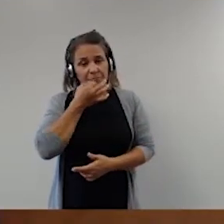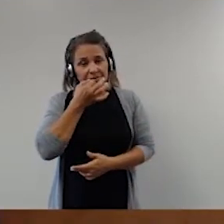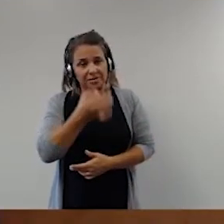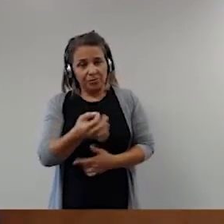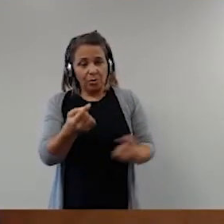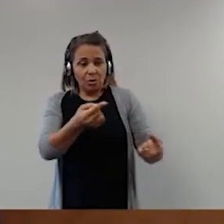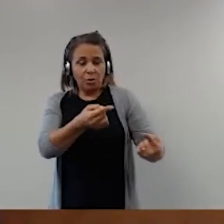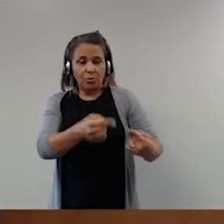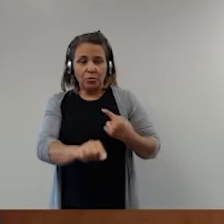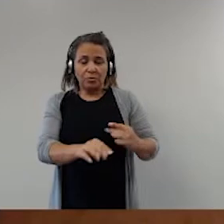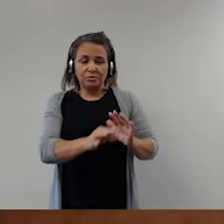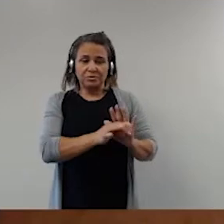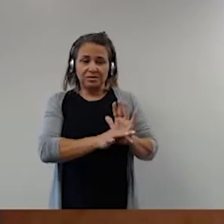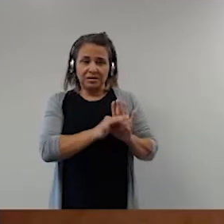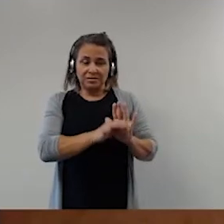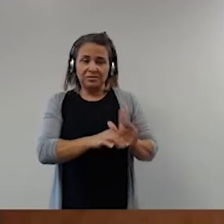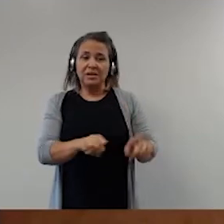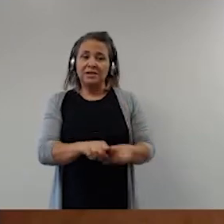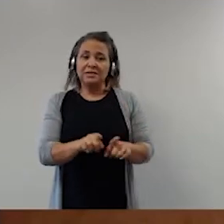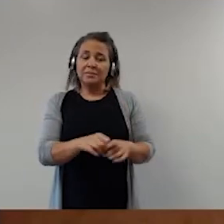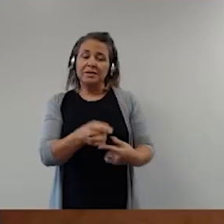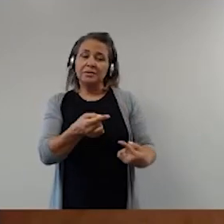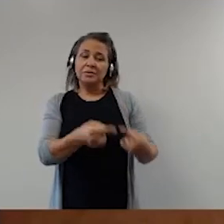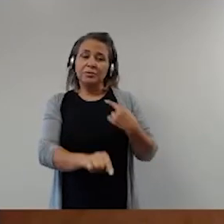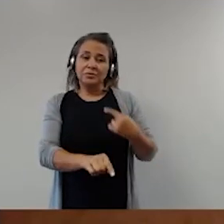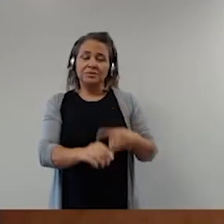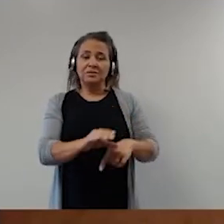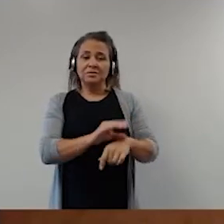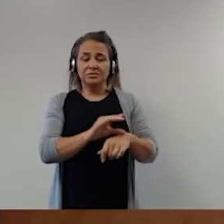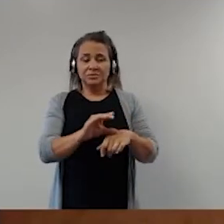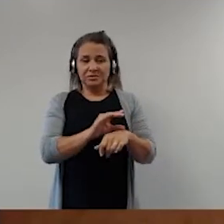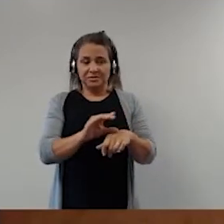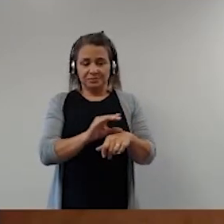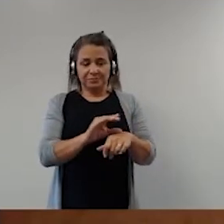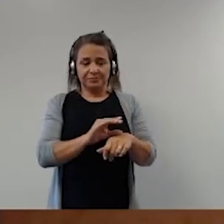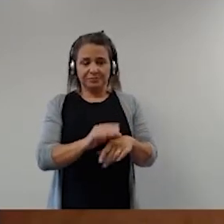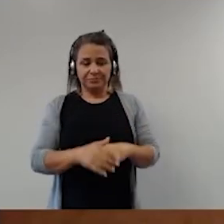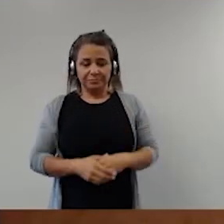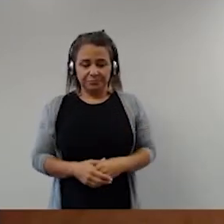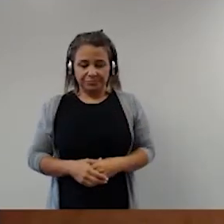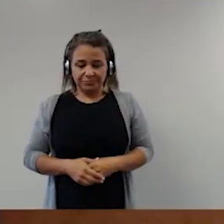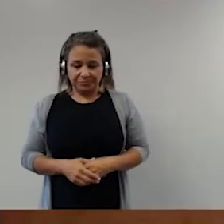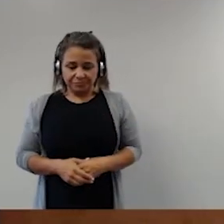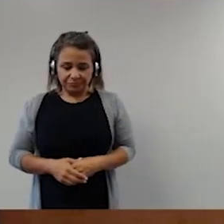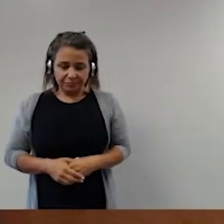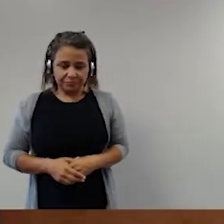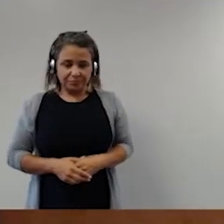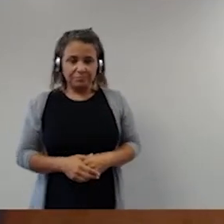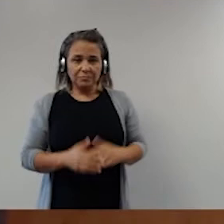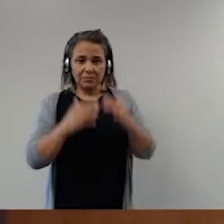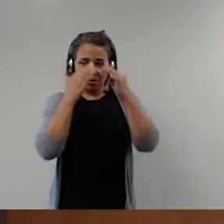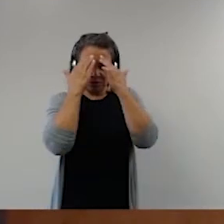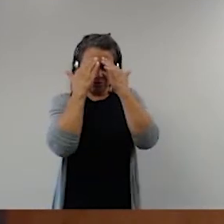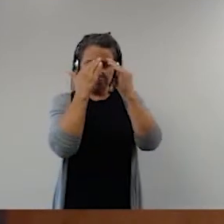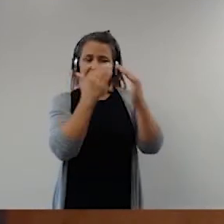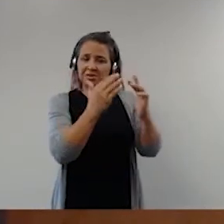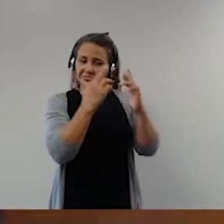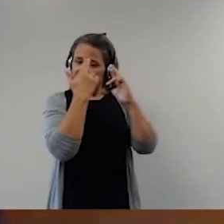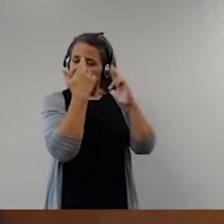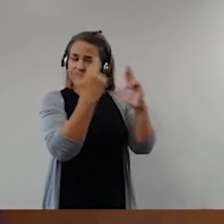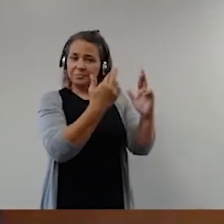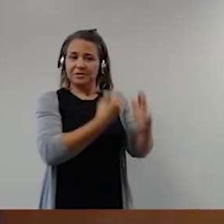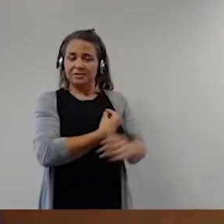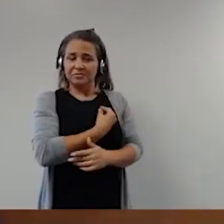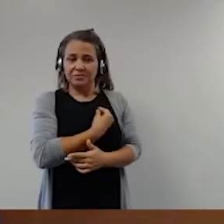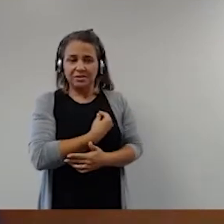tanto o texto como o espírito da Constituição. Eu respeito muitíssimo a